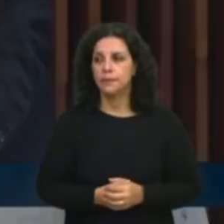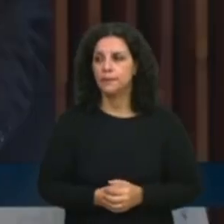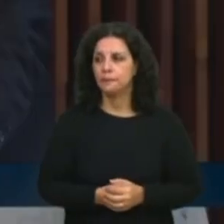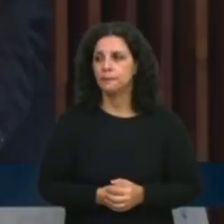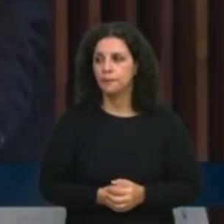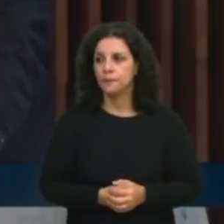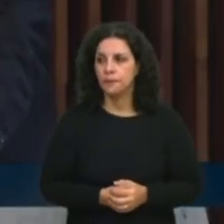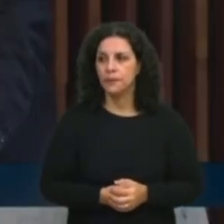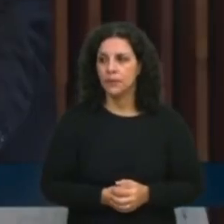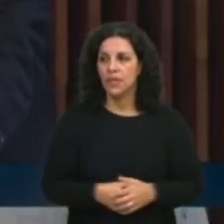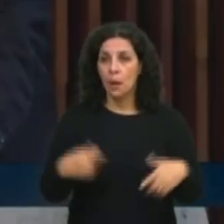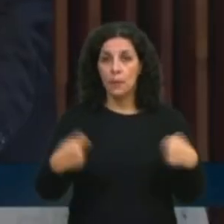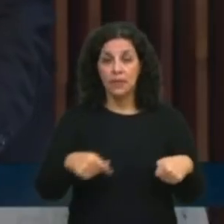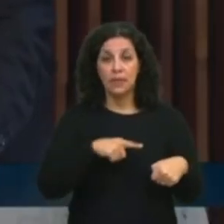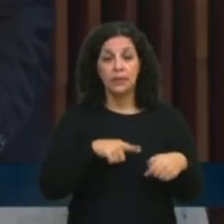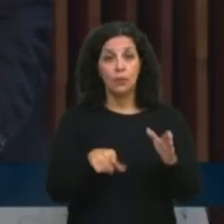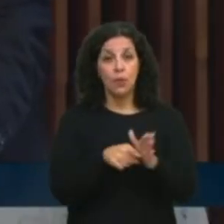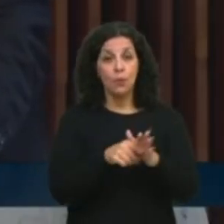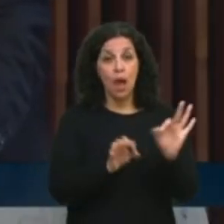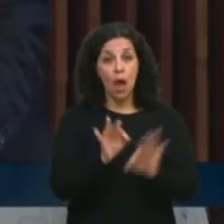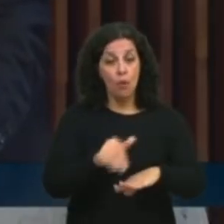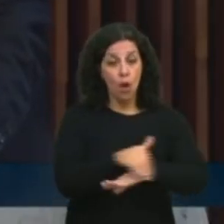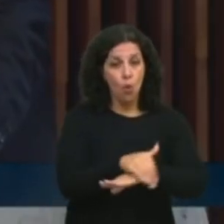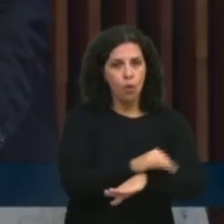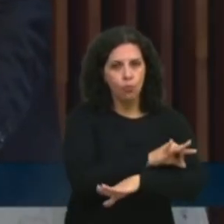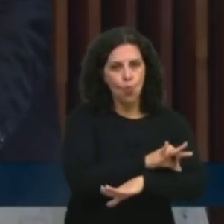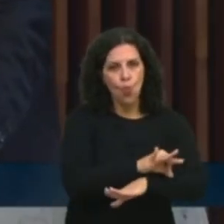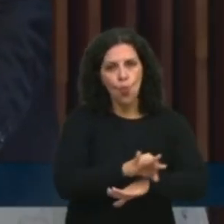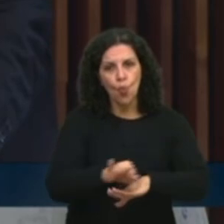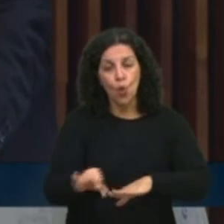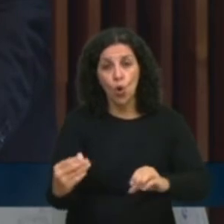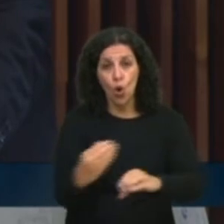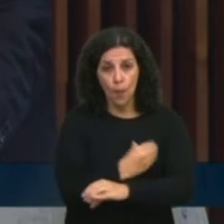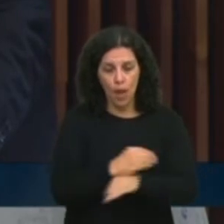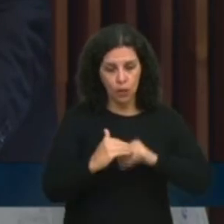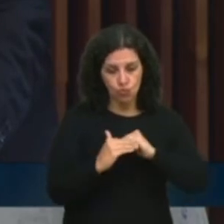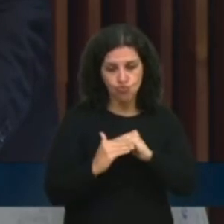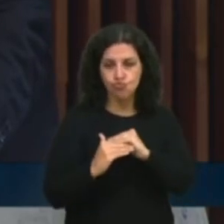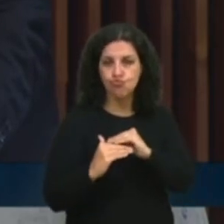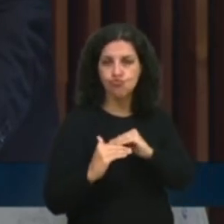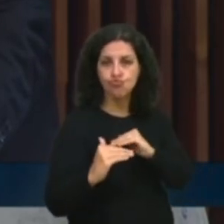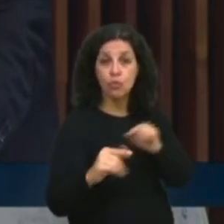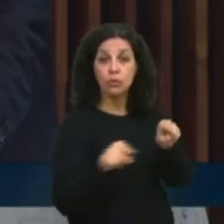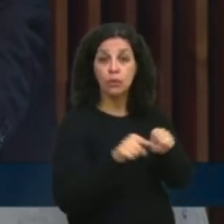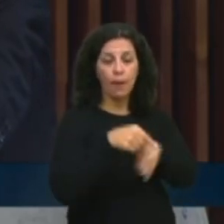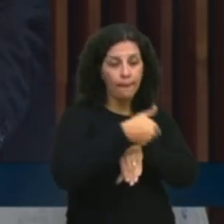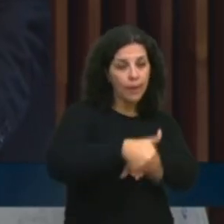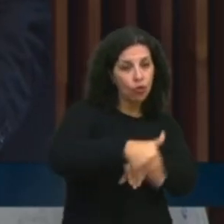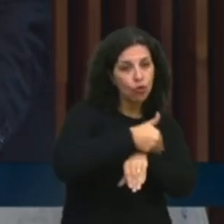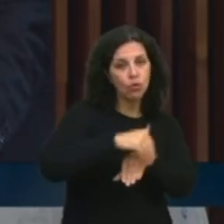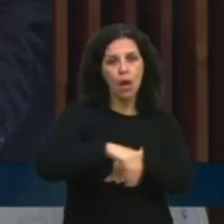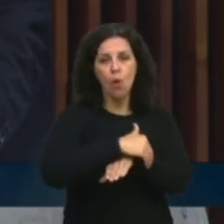haveria a integral recuperação da via, da pavimentação asfáltica e da sinalização